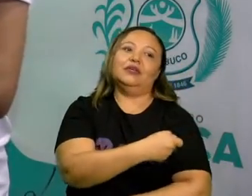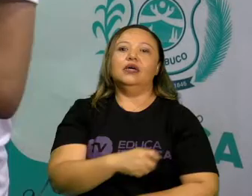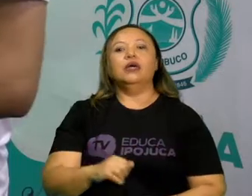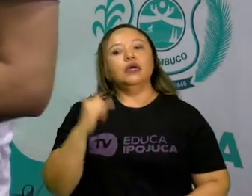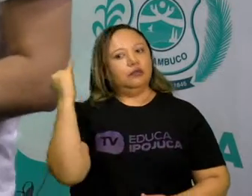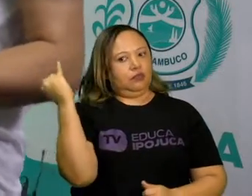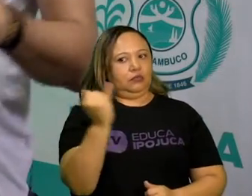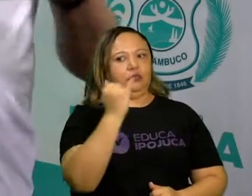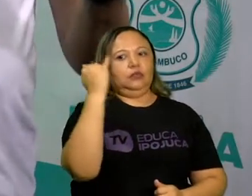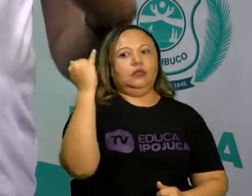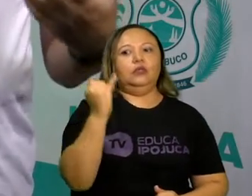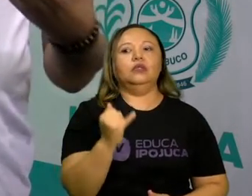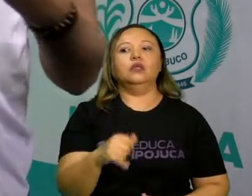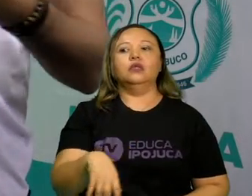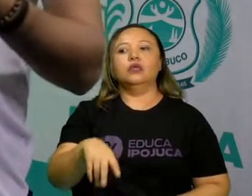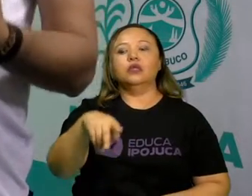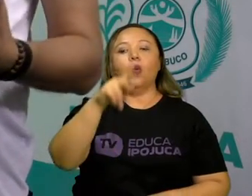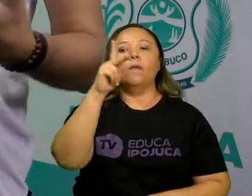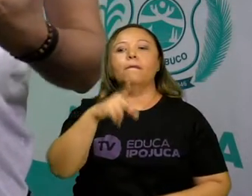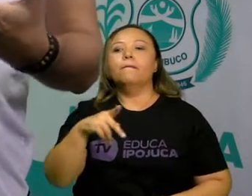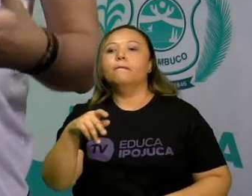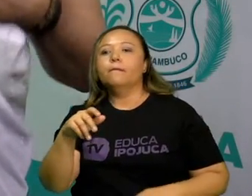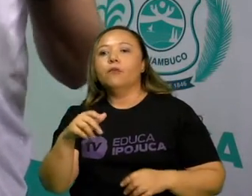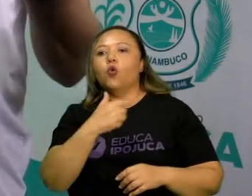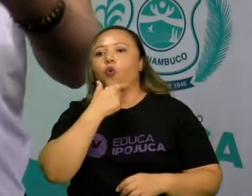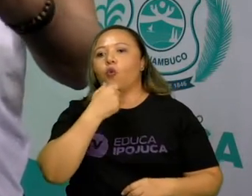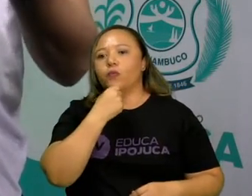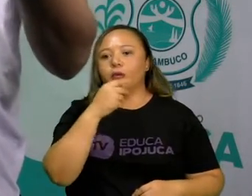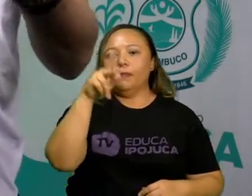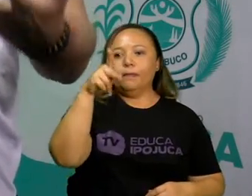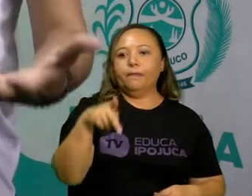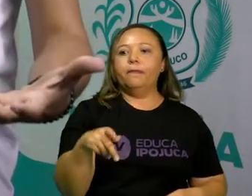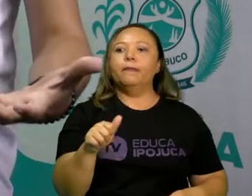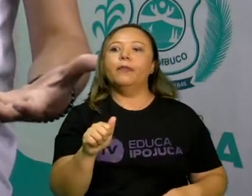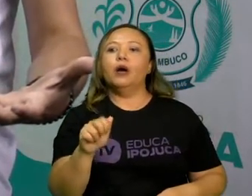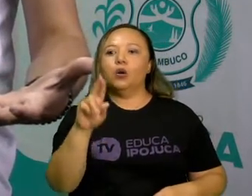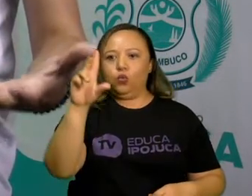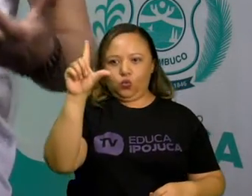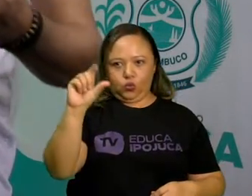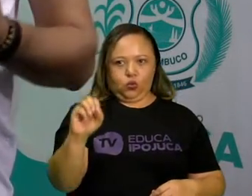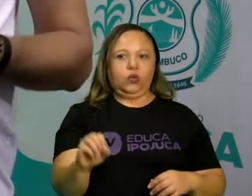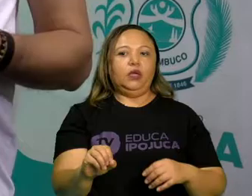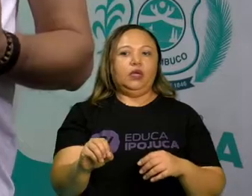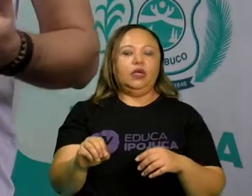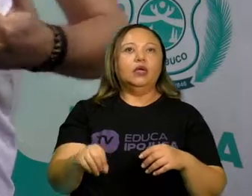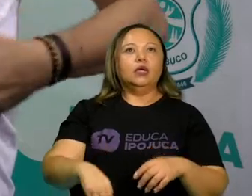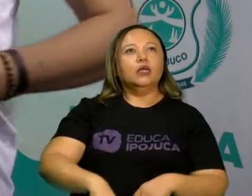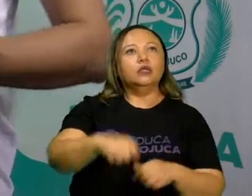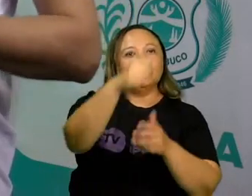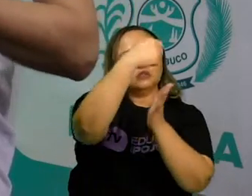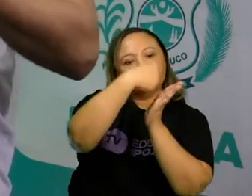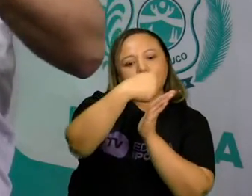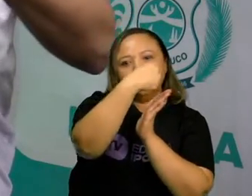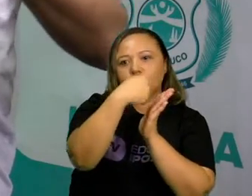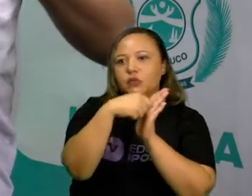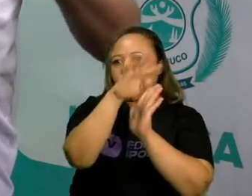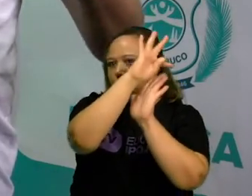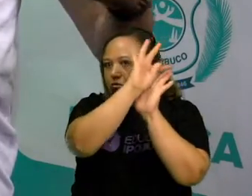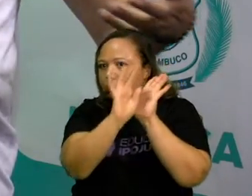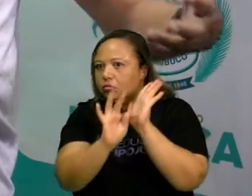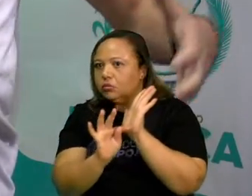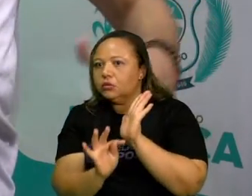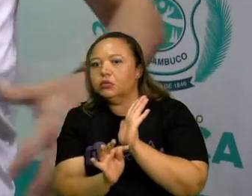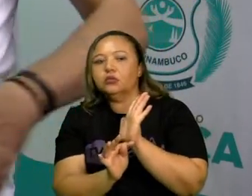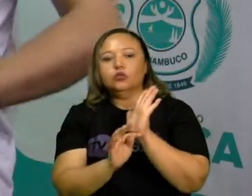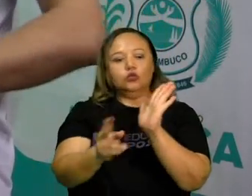E aí o Paulo Gustavo, ele escreveu um texto chamado Minha Mãe é uma Peça. E esse texto virou um